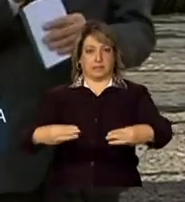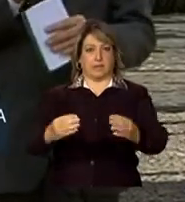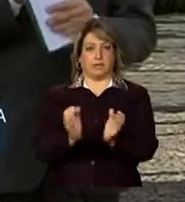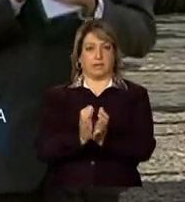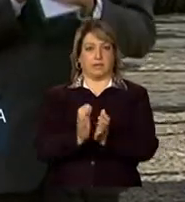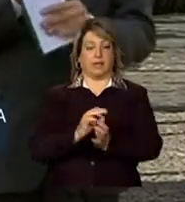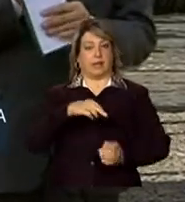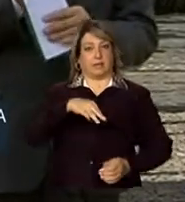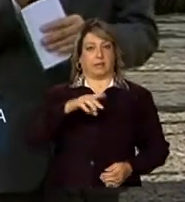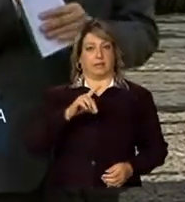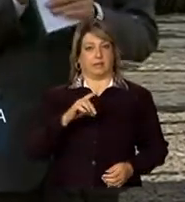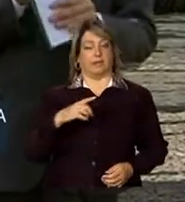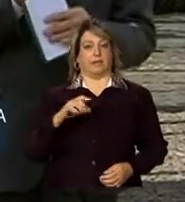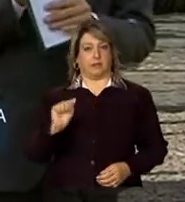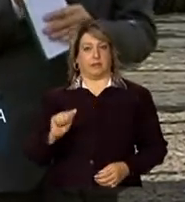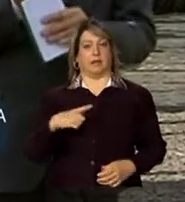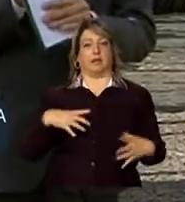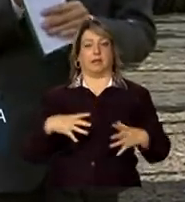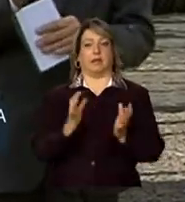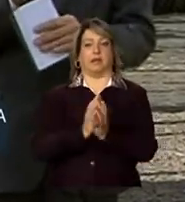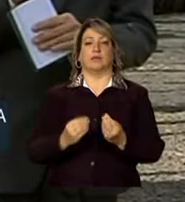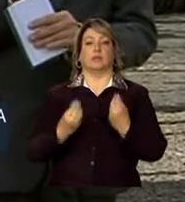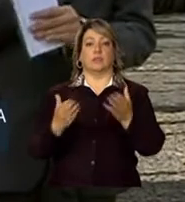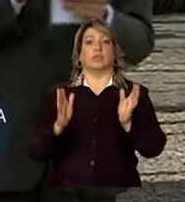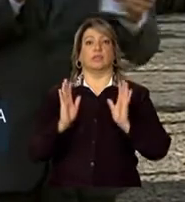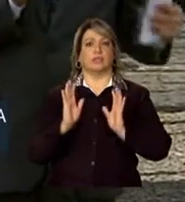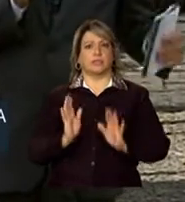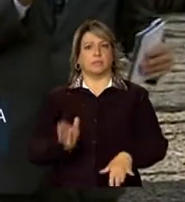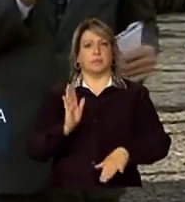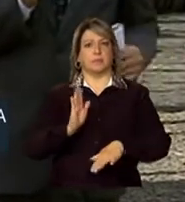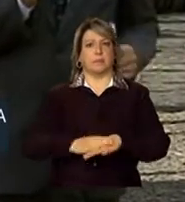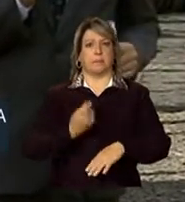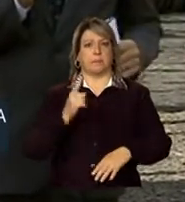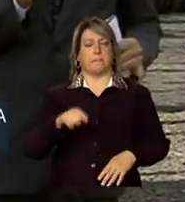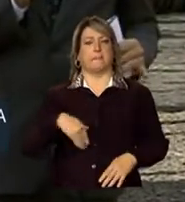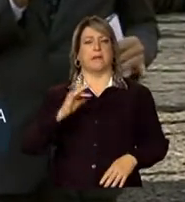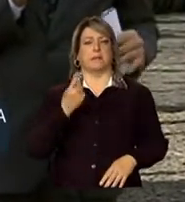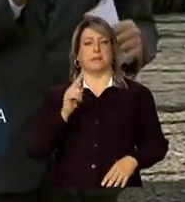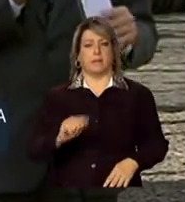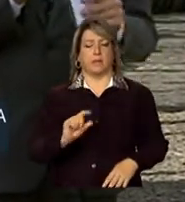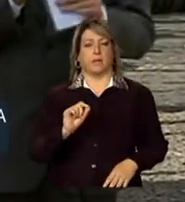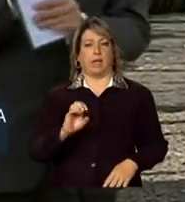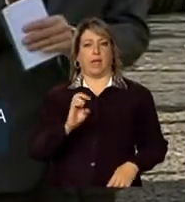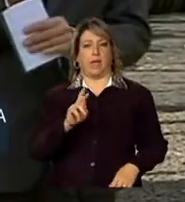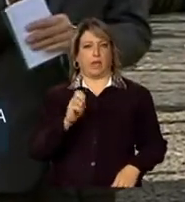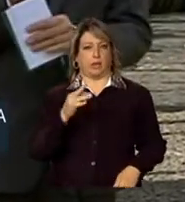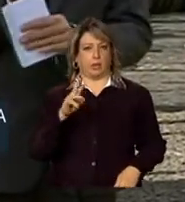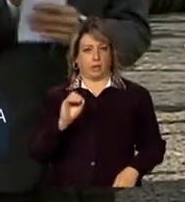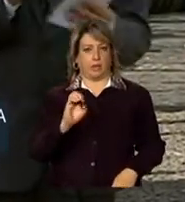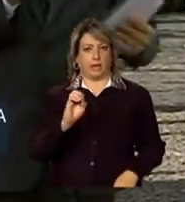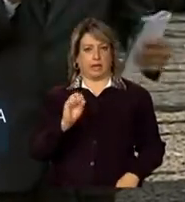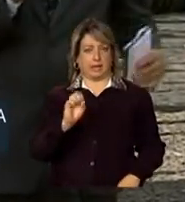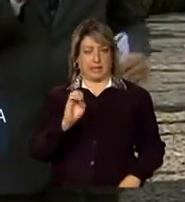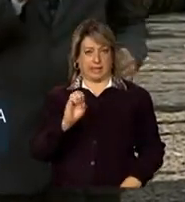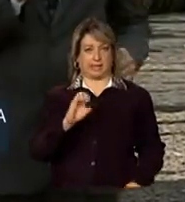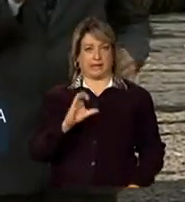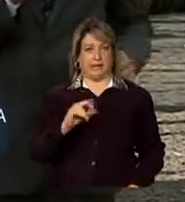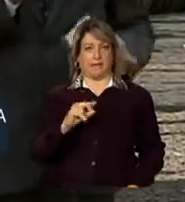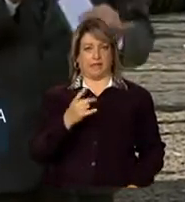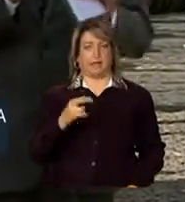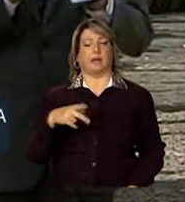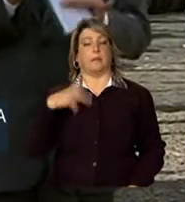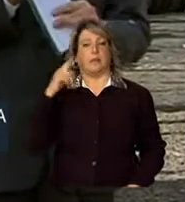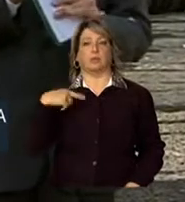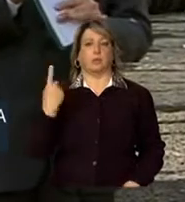.275 retroescavadeiras para 1.300 municípios em todo o país. O investimento